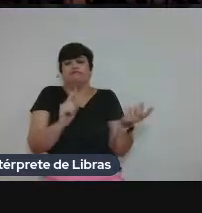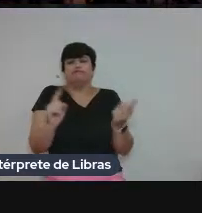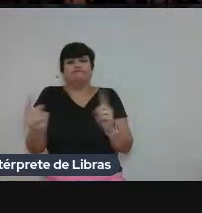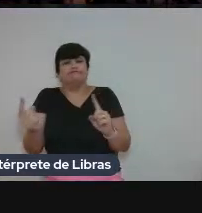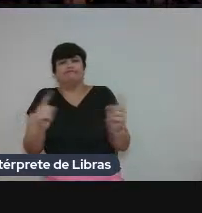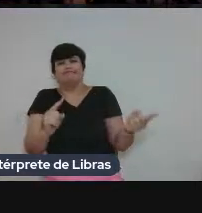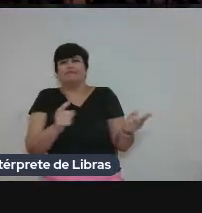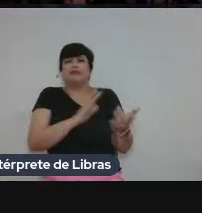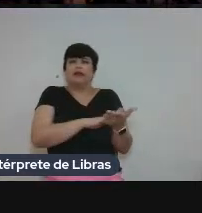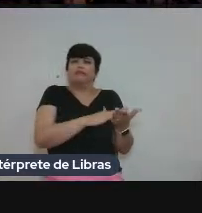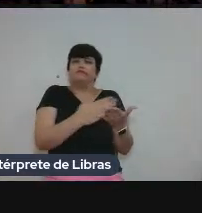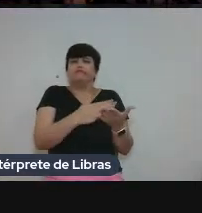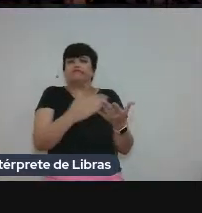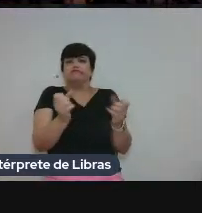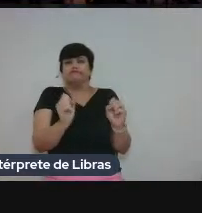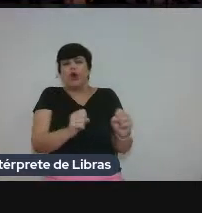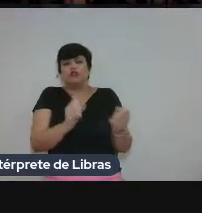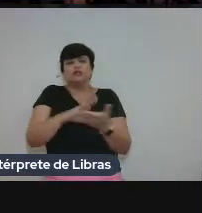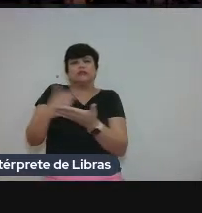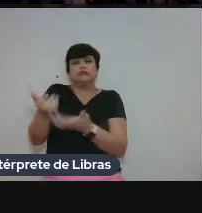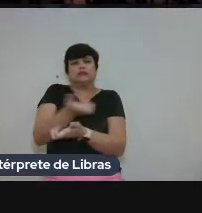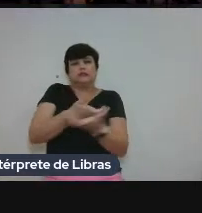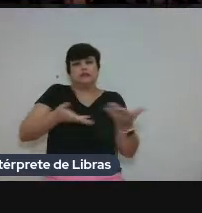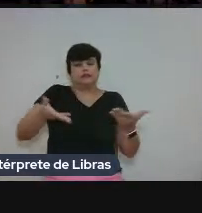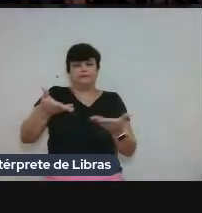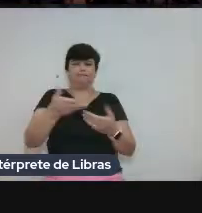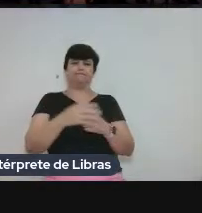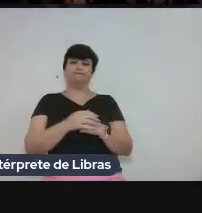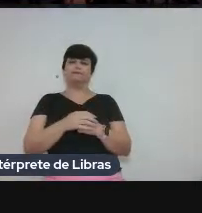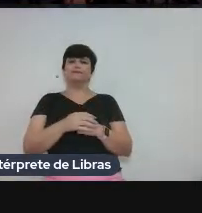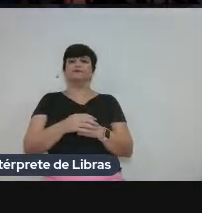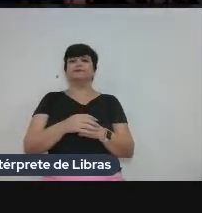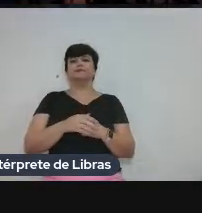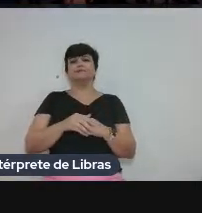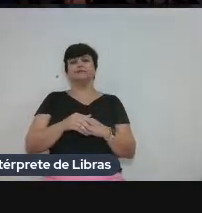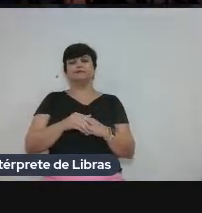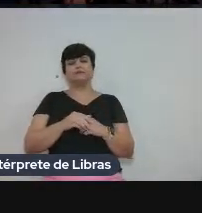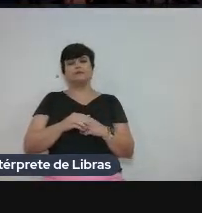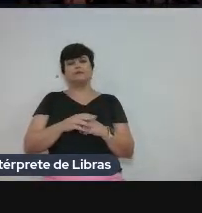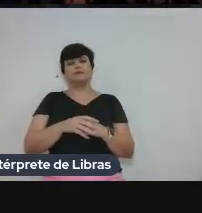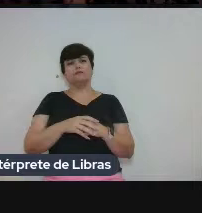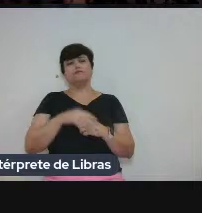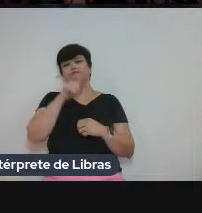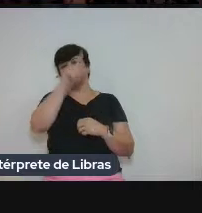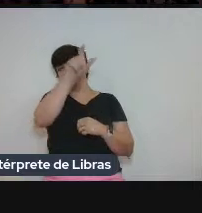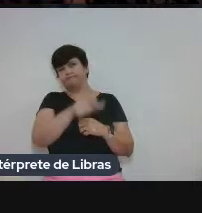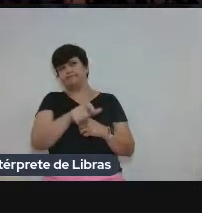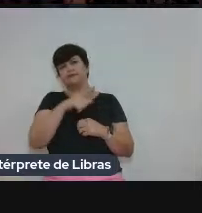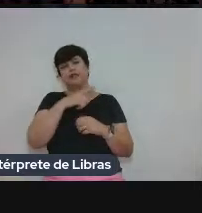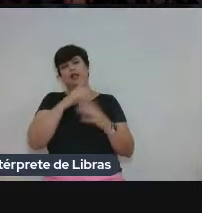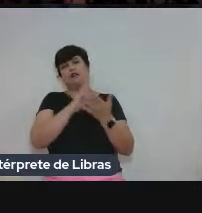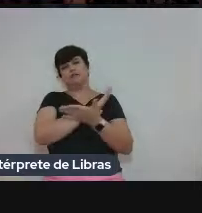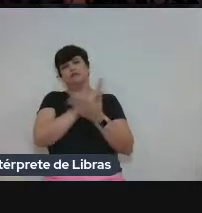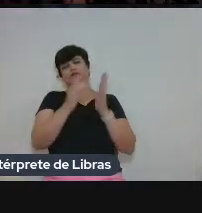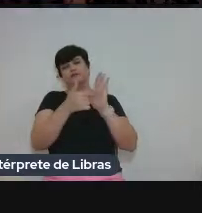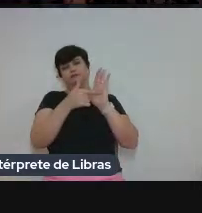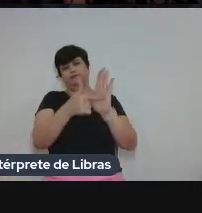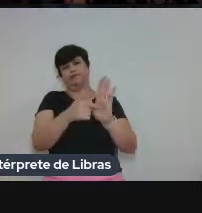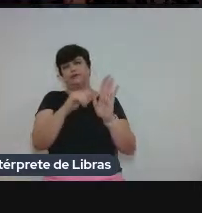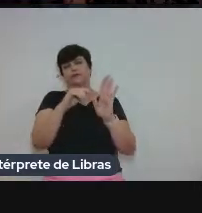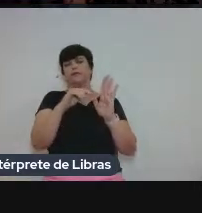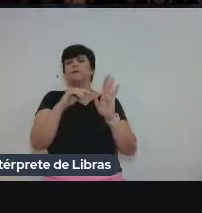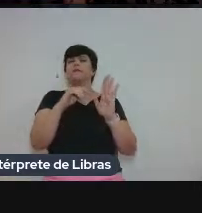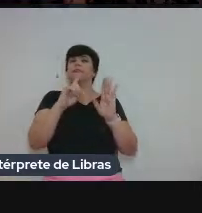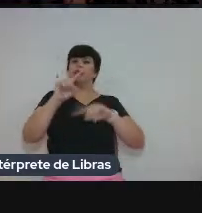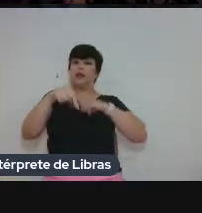de interatividade. Pode passar. Aí, aqui são os colocados. Depois que eu